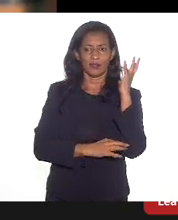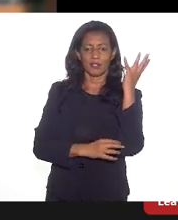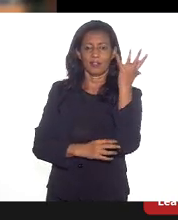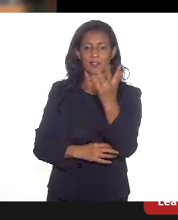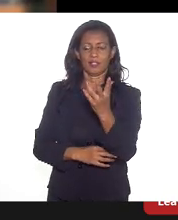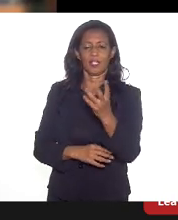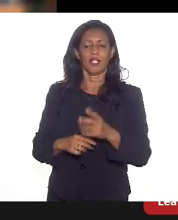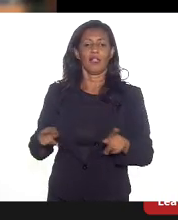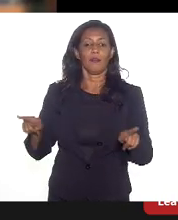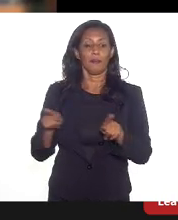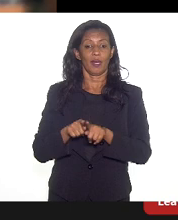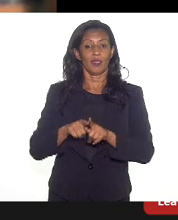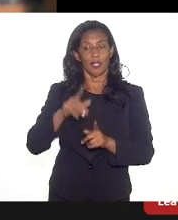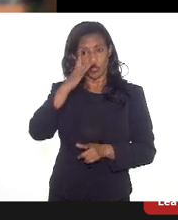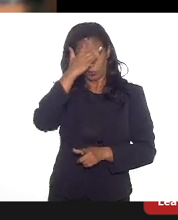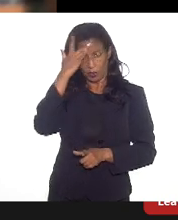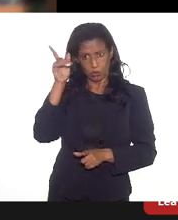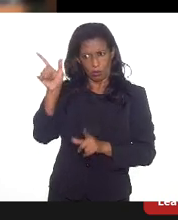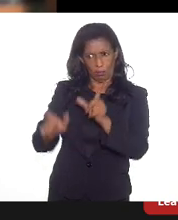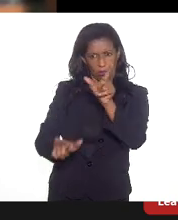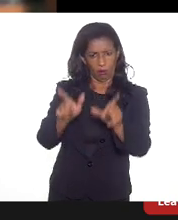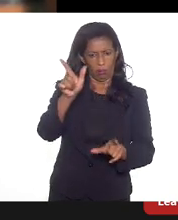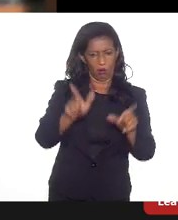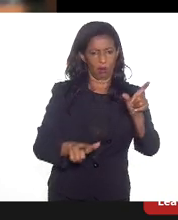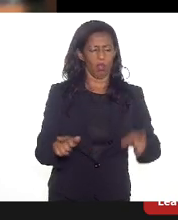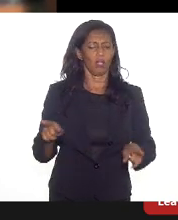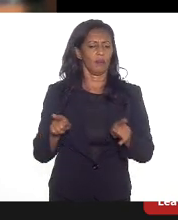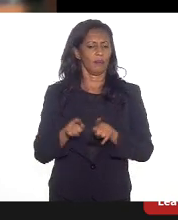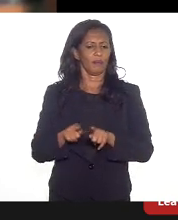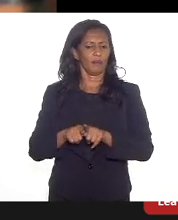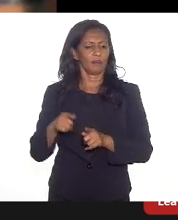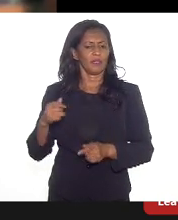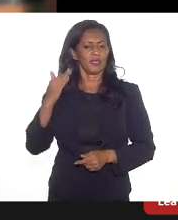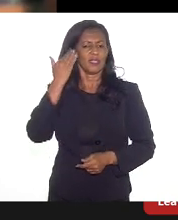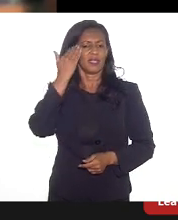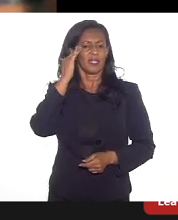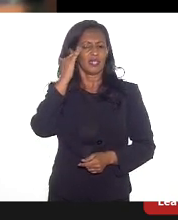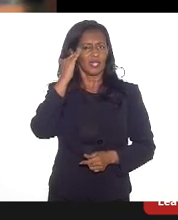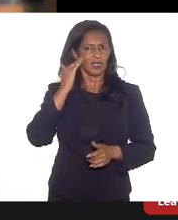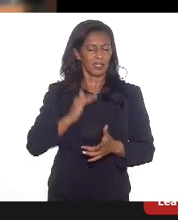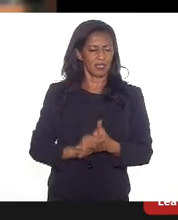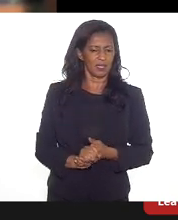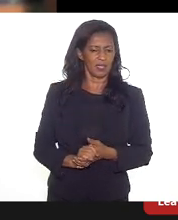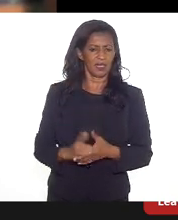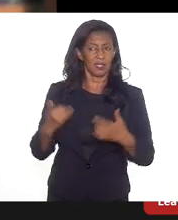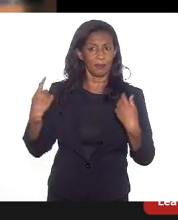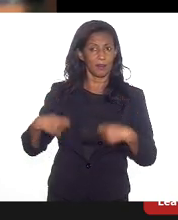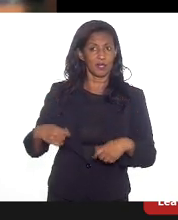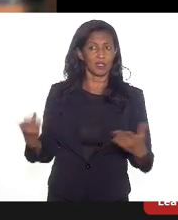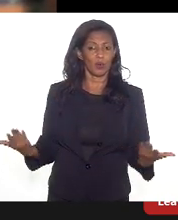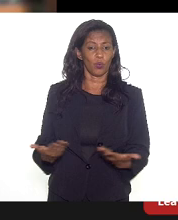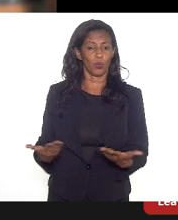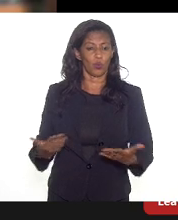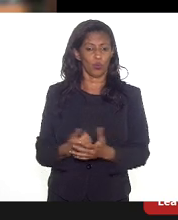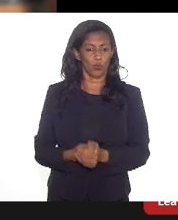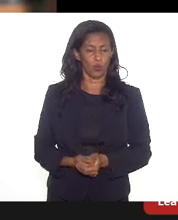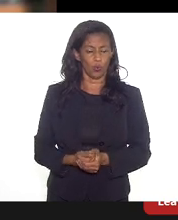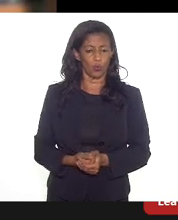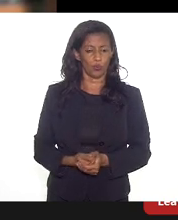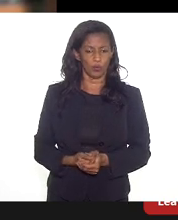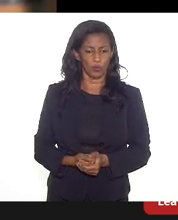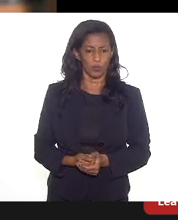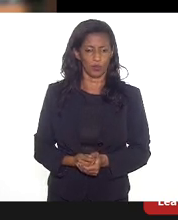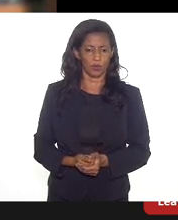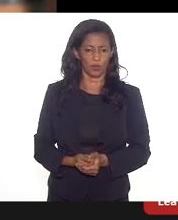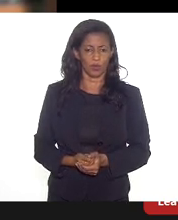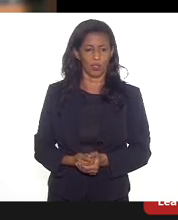população também, ela tem a iniciativa de entender o que é o meio ambiente para uma população que precisa hoje, que o custo da saúde